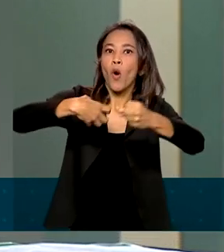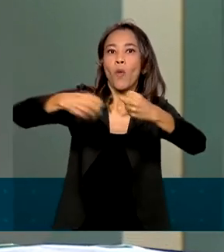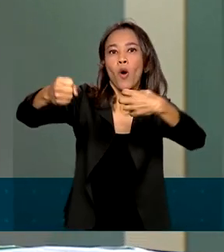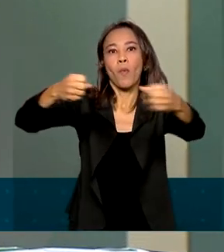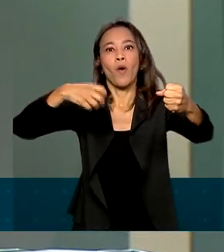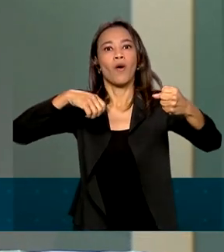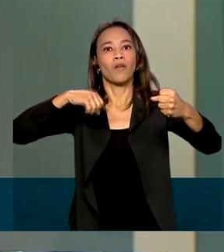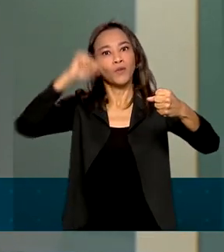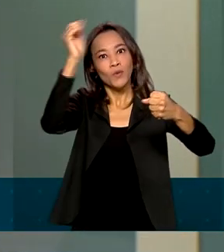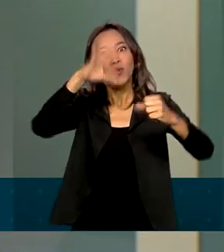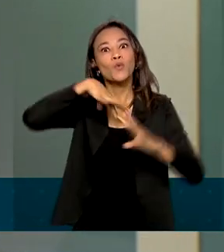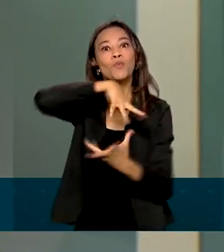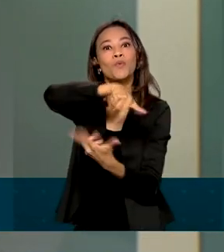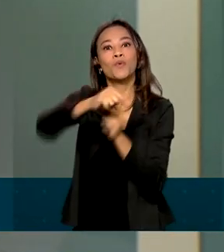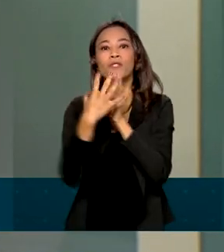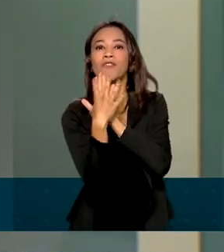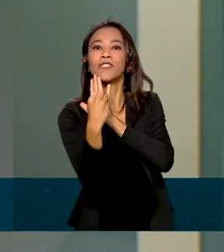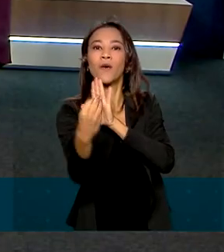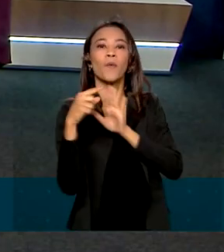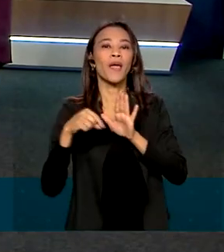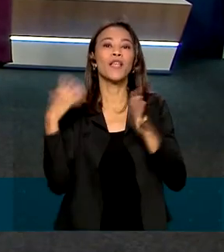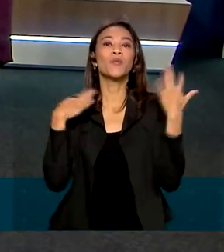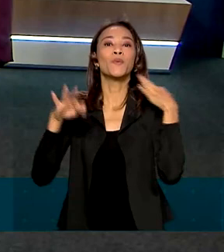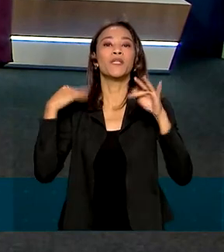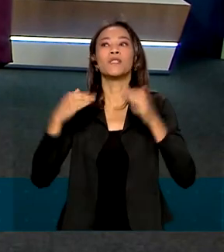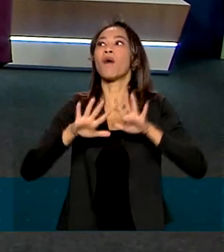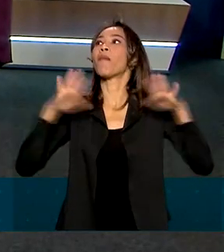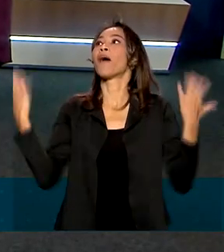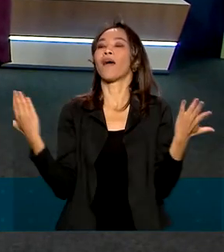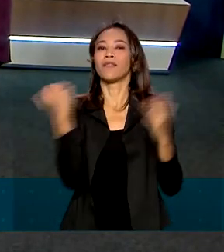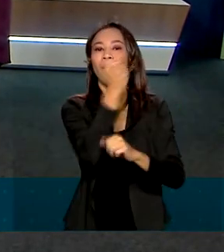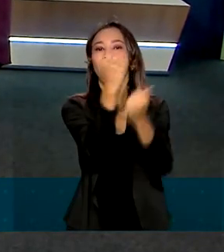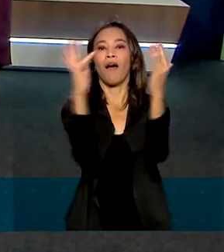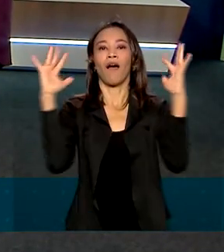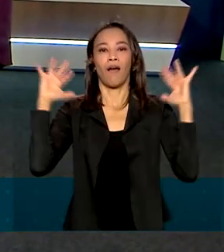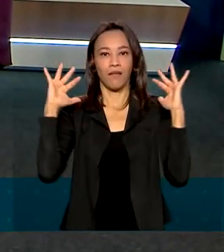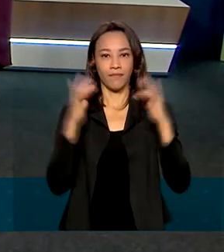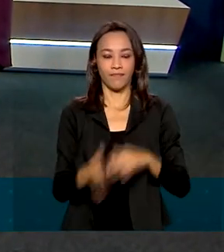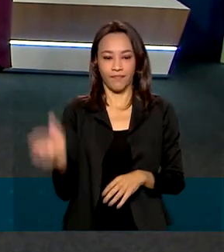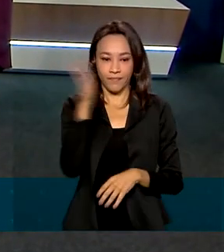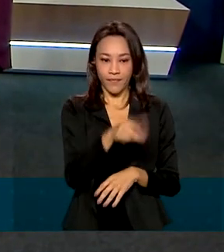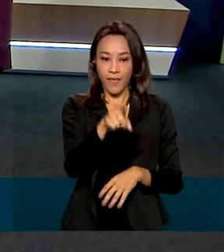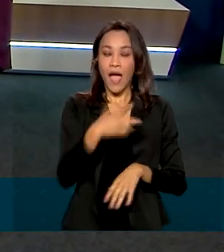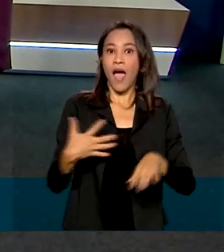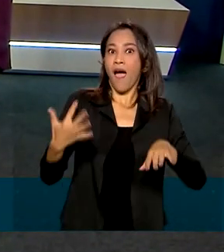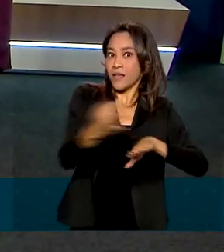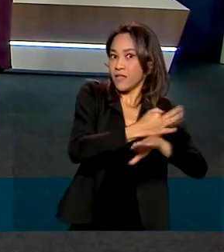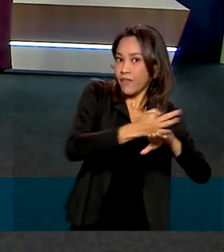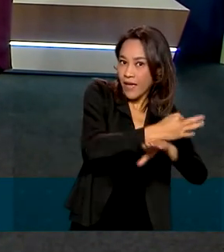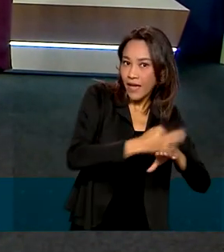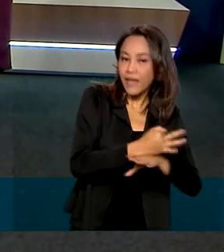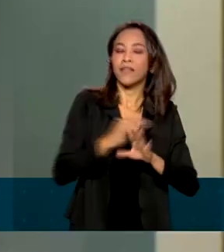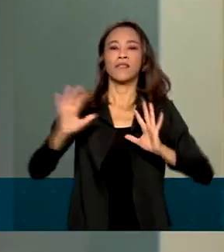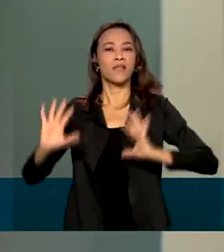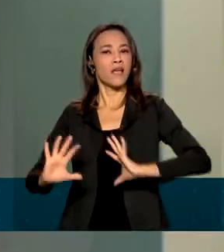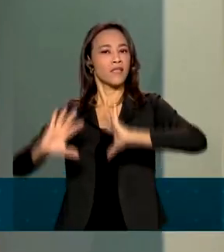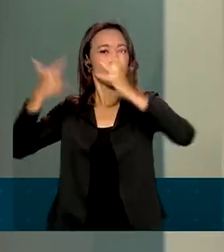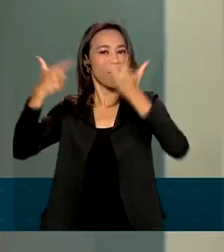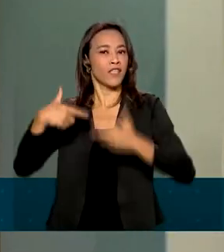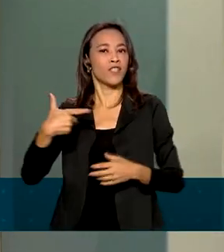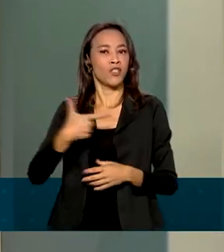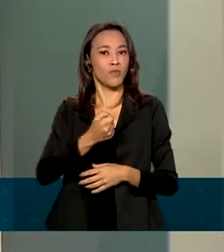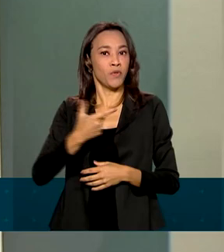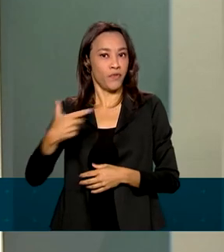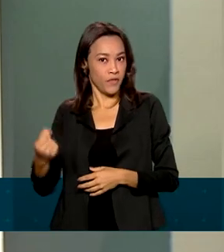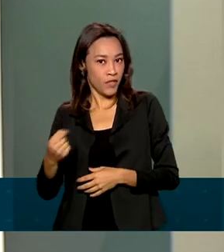-pandemia, é o turismo por ambientes abertos. O ministro lembrou que as férias e as festas de fim de ano de 2020 fizeram